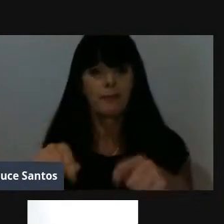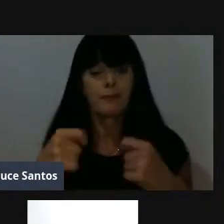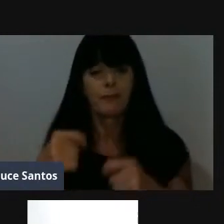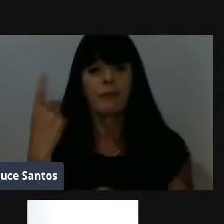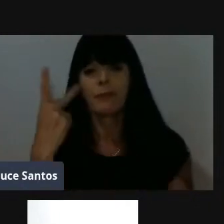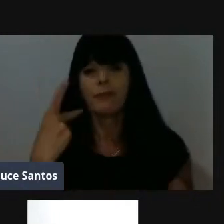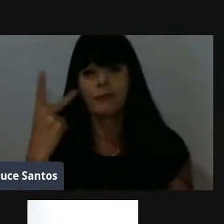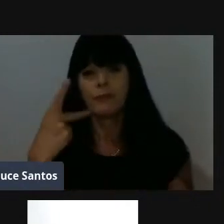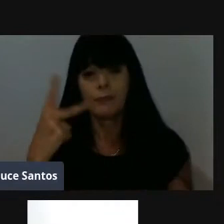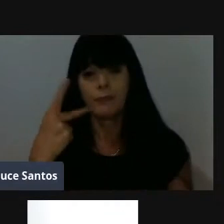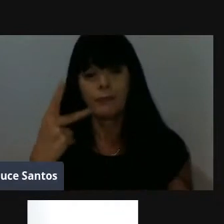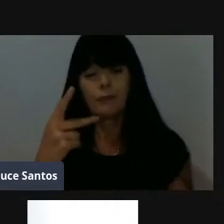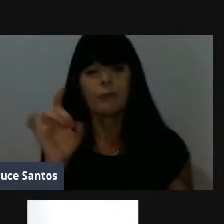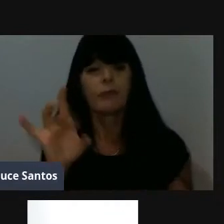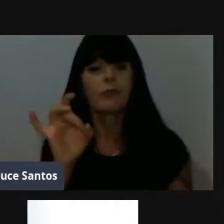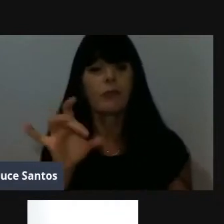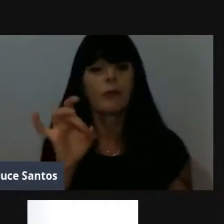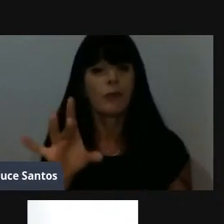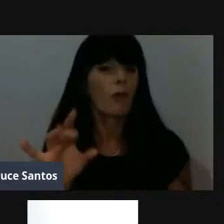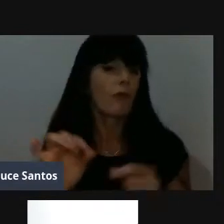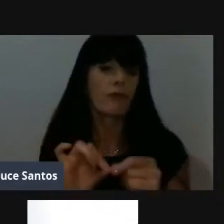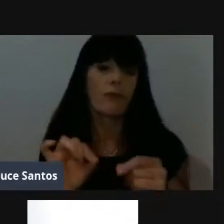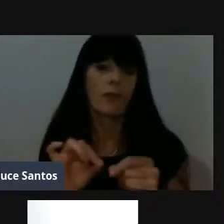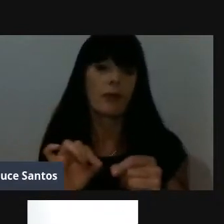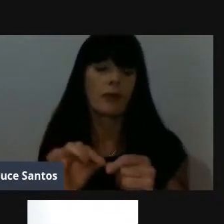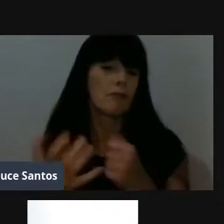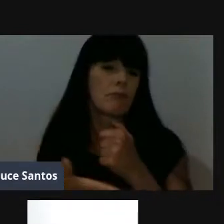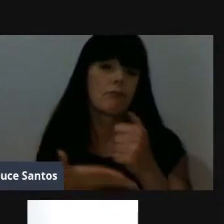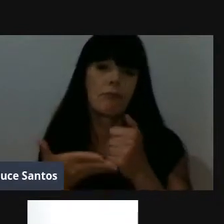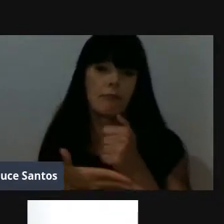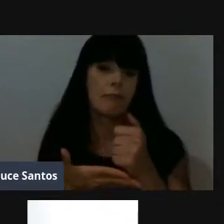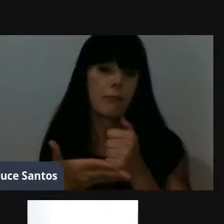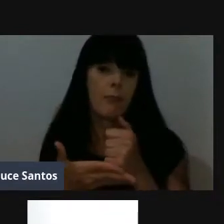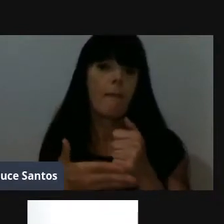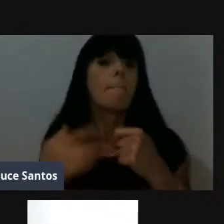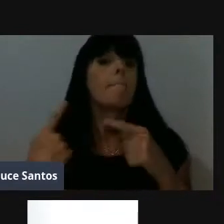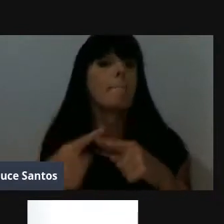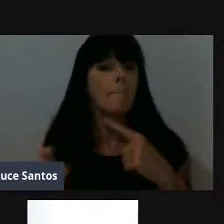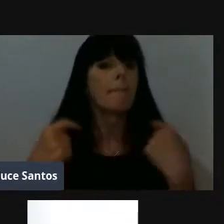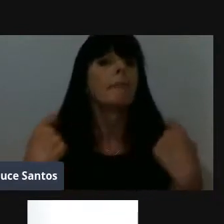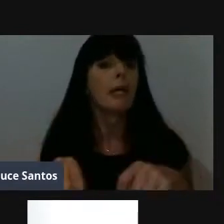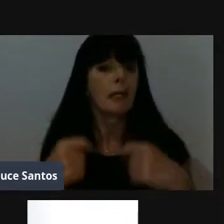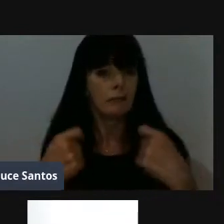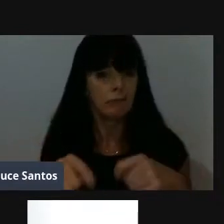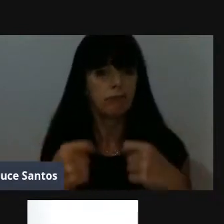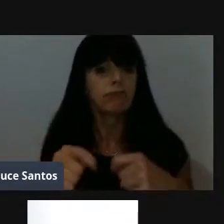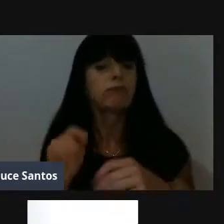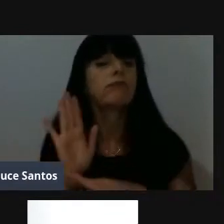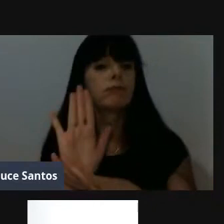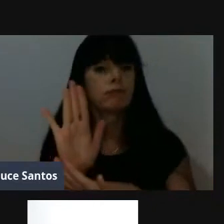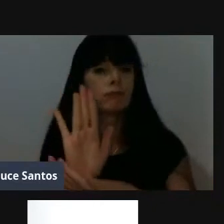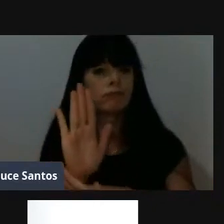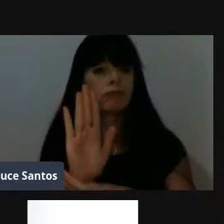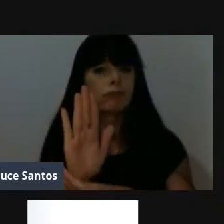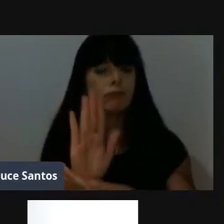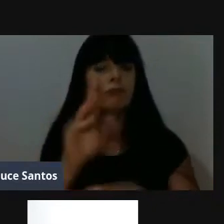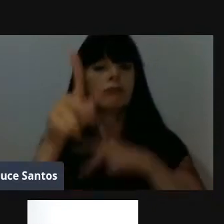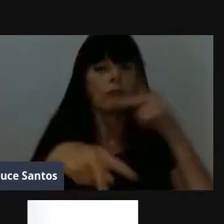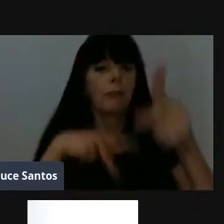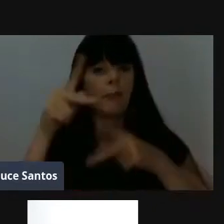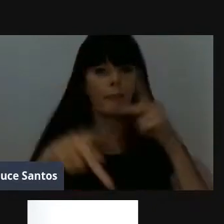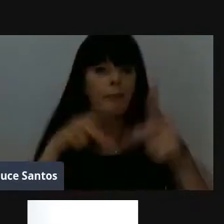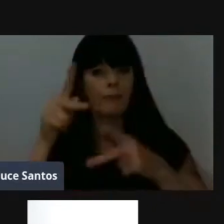poderiam ficar apenas nas suas funções básicas, mas é necessário ainda ajudar os cidadãos em outras